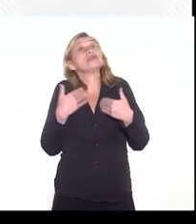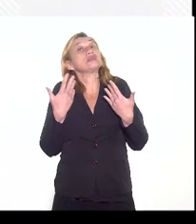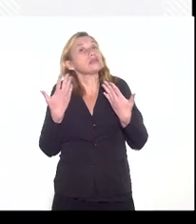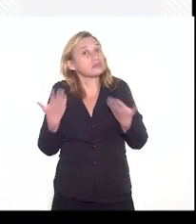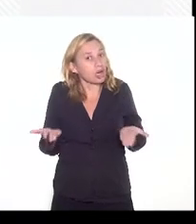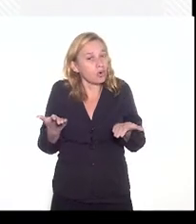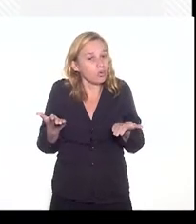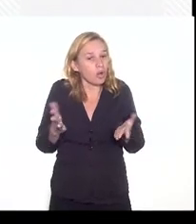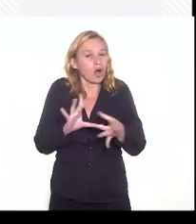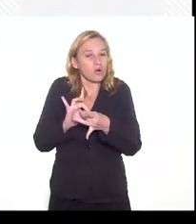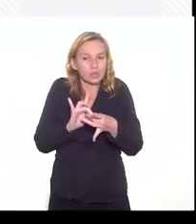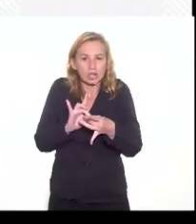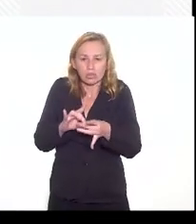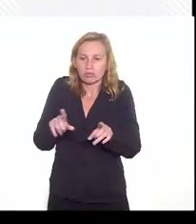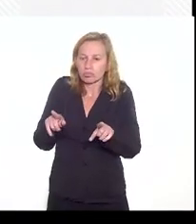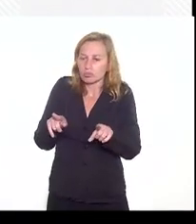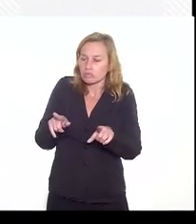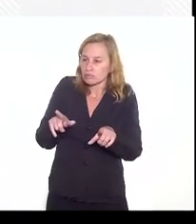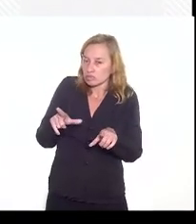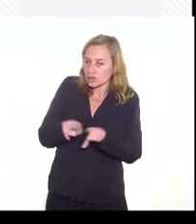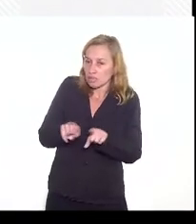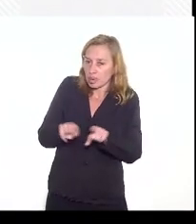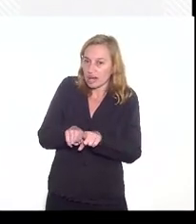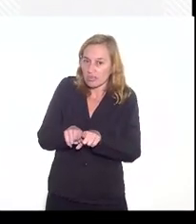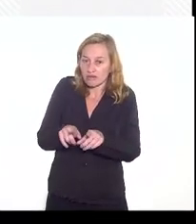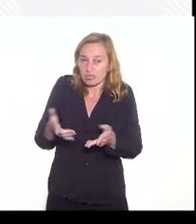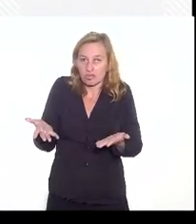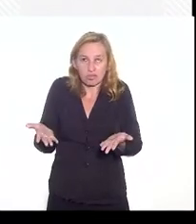a União também não vai ficar indefinidamente